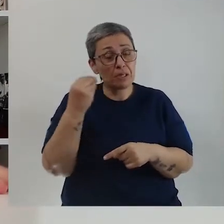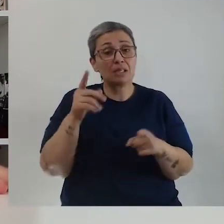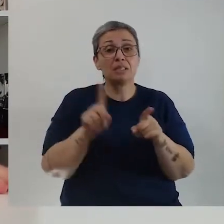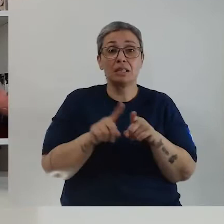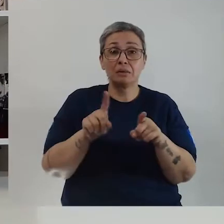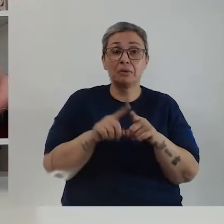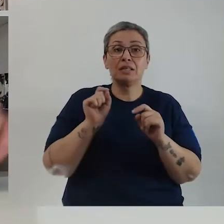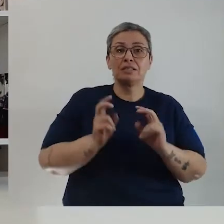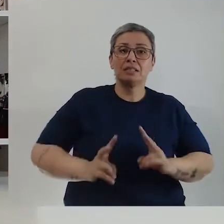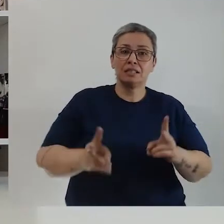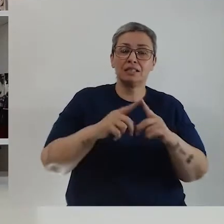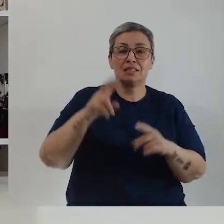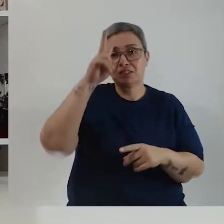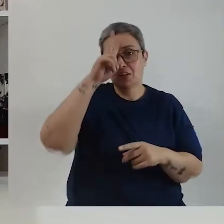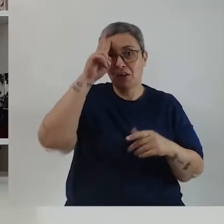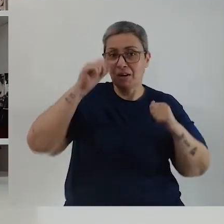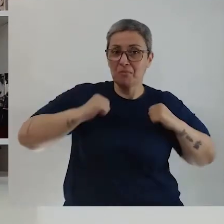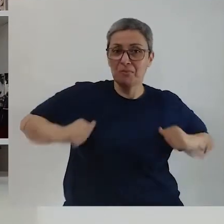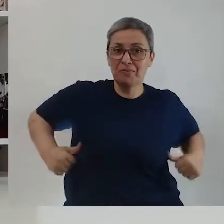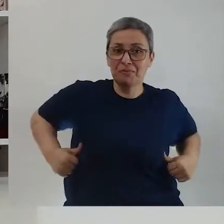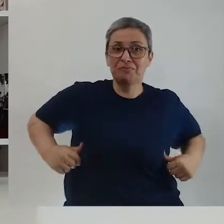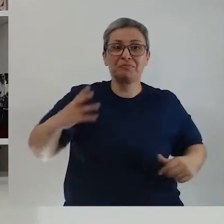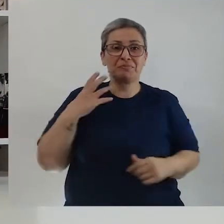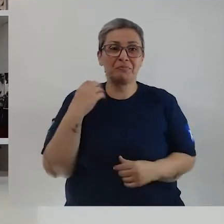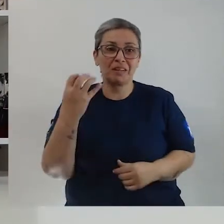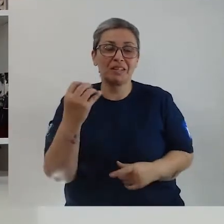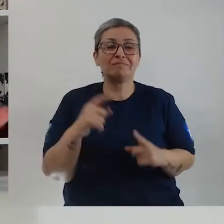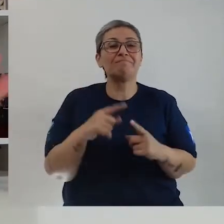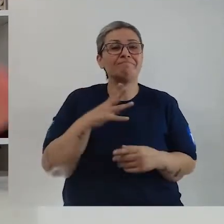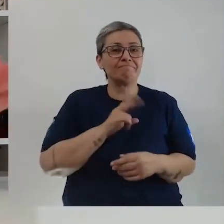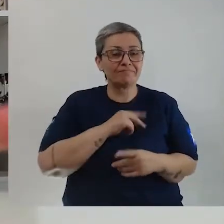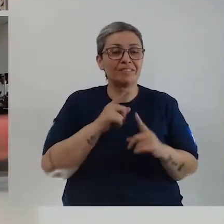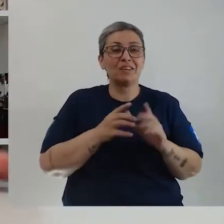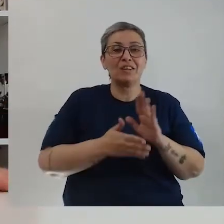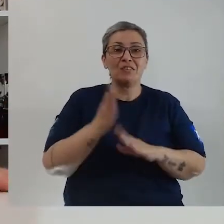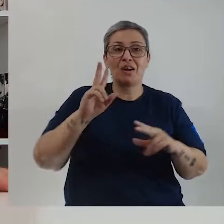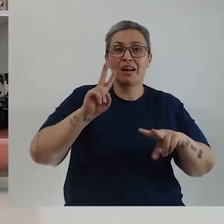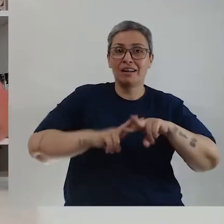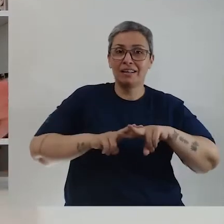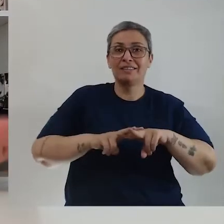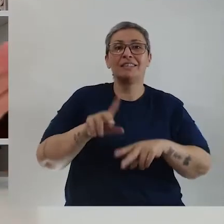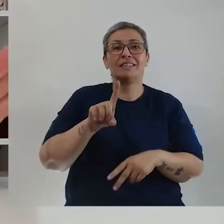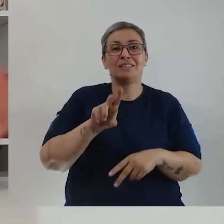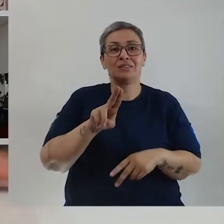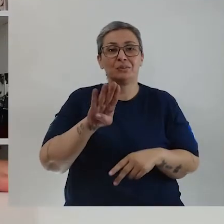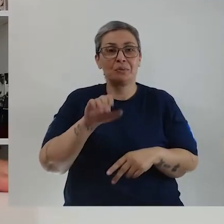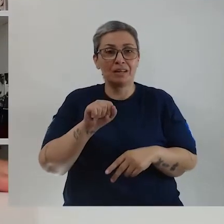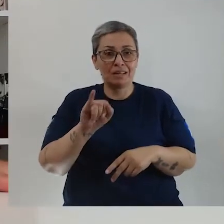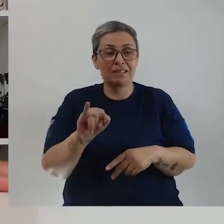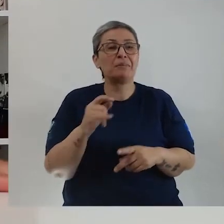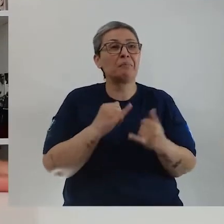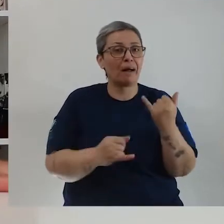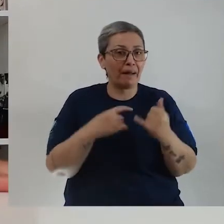Tive experiência lá também. Olha, sempre tem história de mochileiro. Sempre vai ter. Por incrível que pareça, fui parar na cadeia em Dubai.